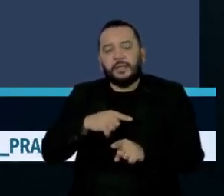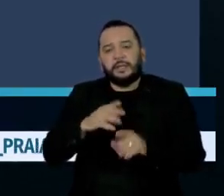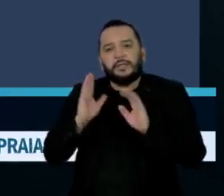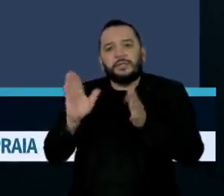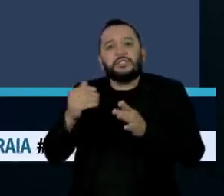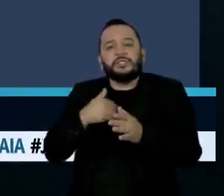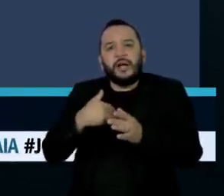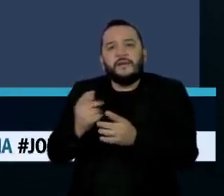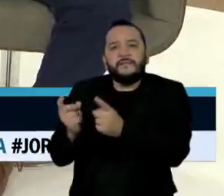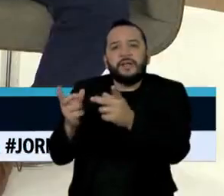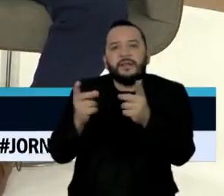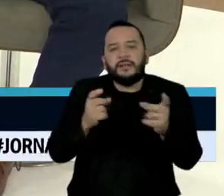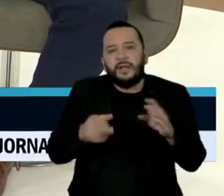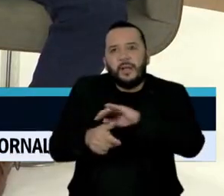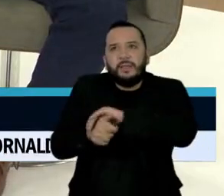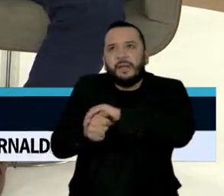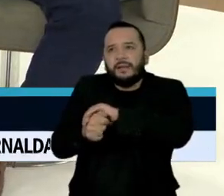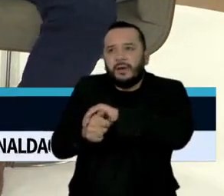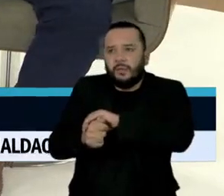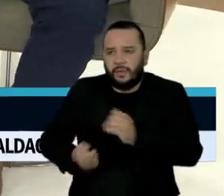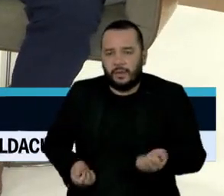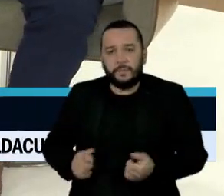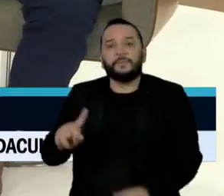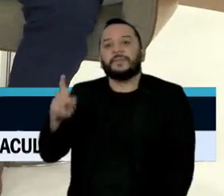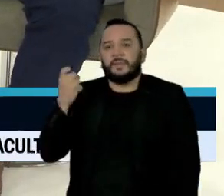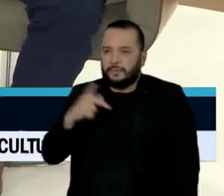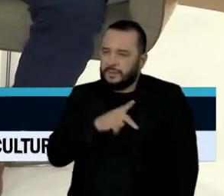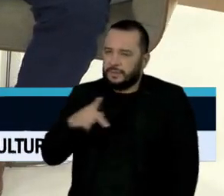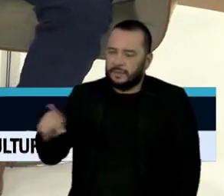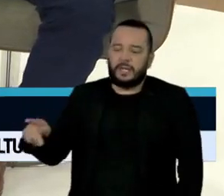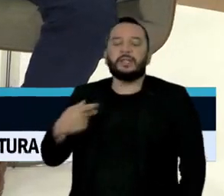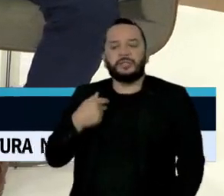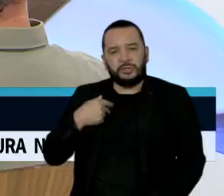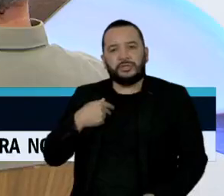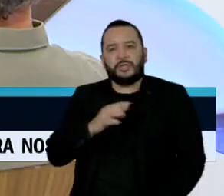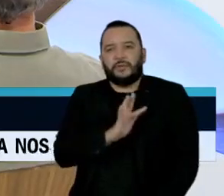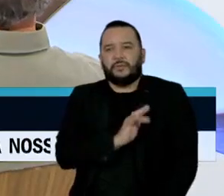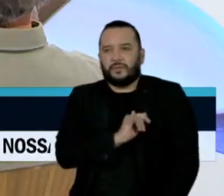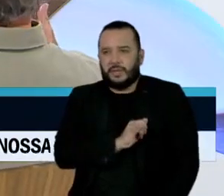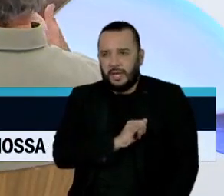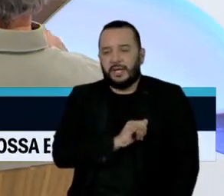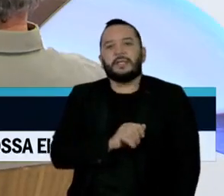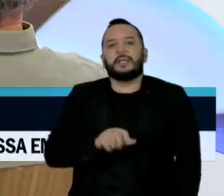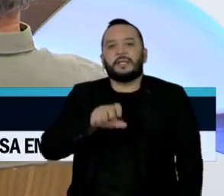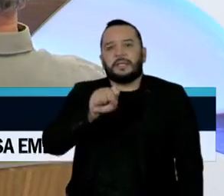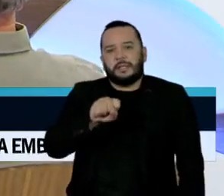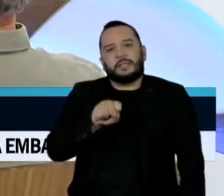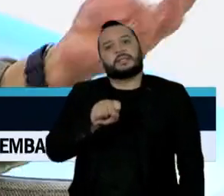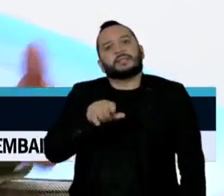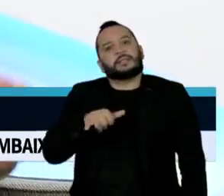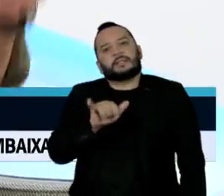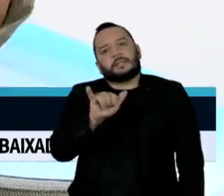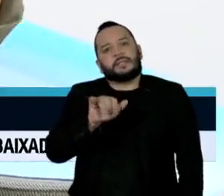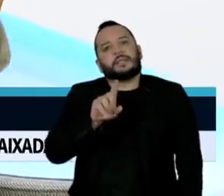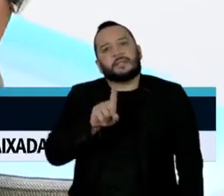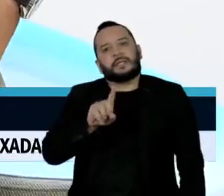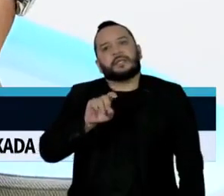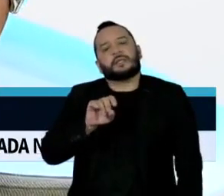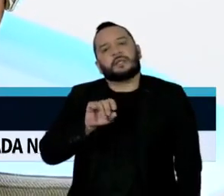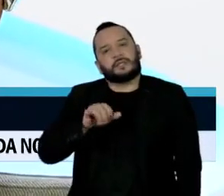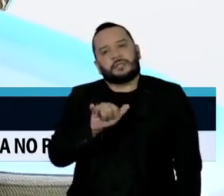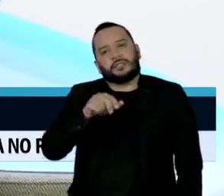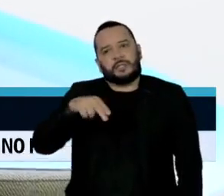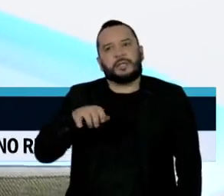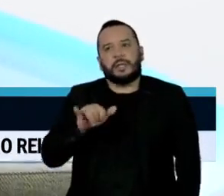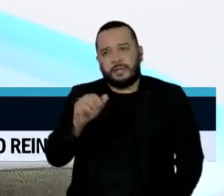foram comercializadas. O ex-presidente da FUNAI, Sidney Poçuello, durante o programa Roda Viva, comentou sobre a